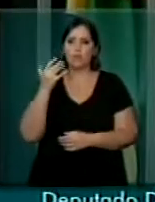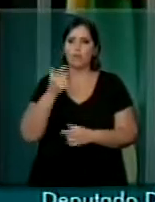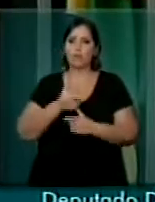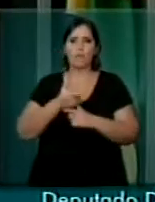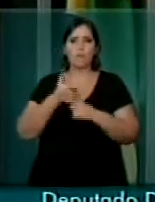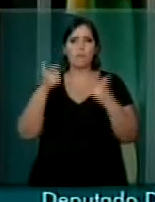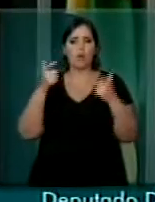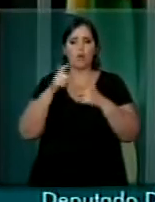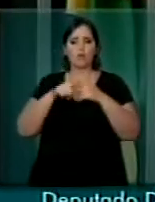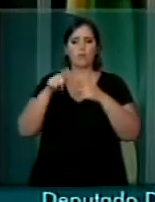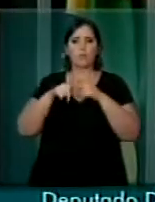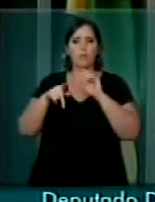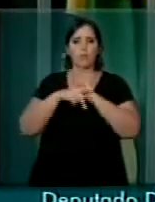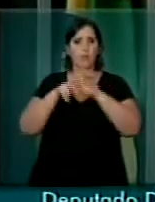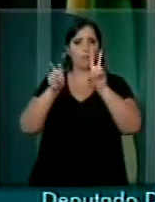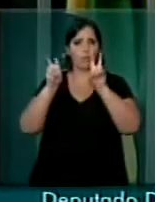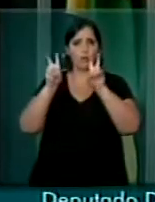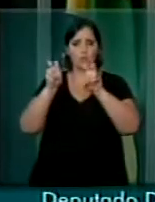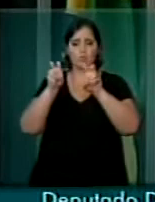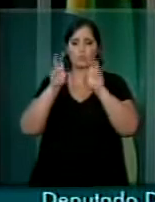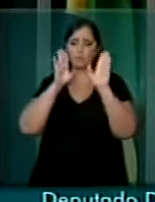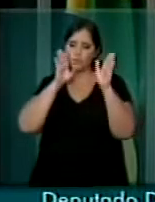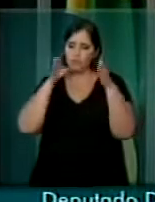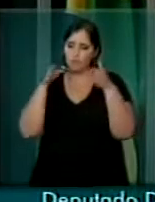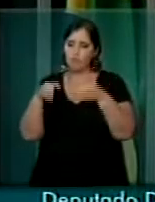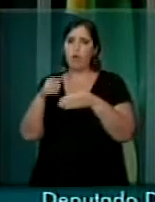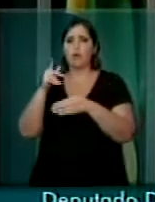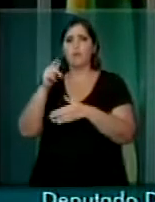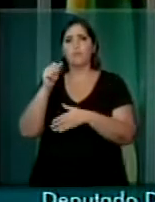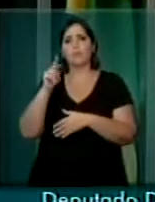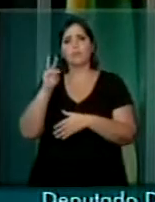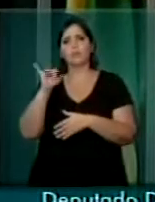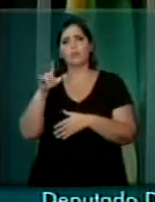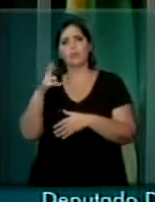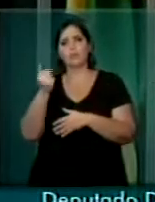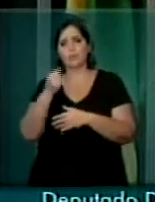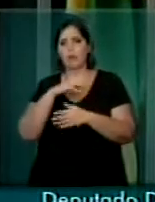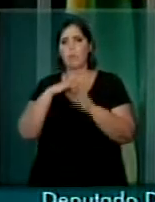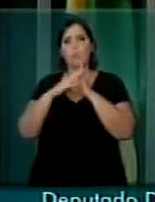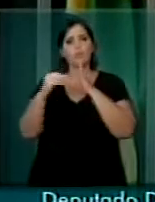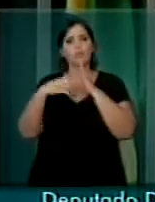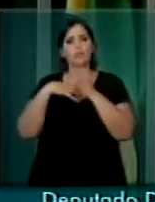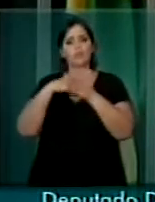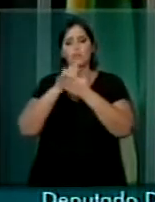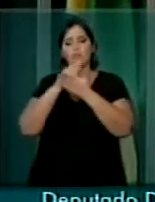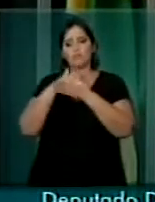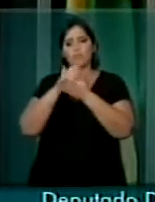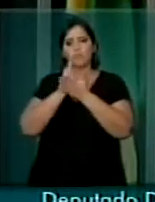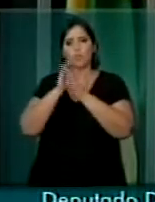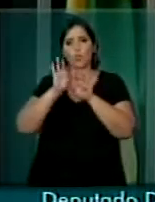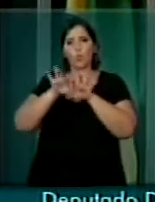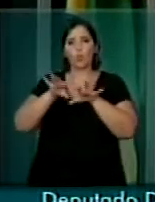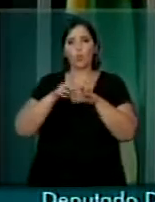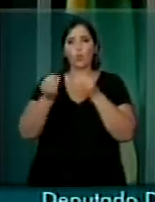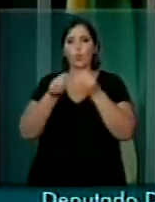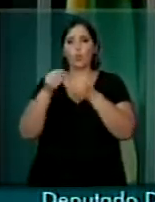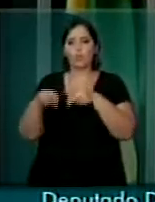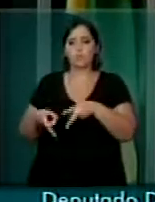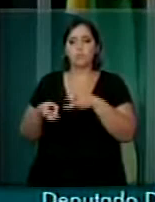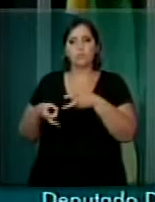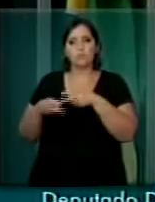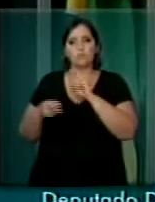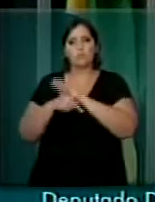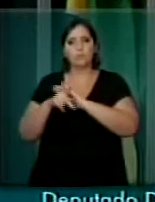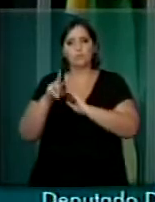parte da matéria que diz respeito à partilha, ao modelo de partilha para a exploração